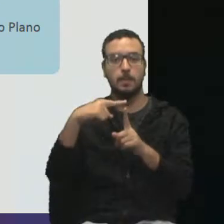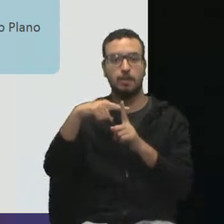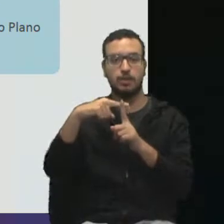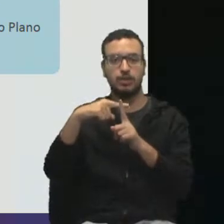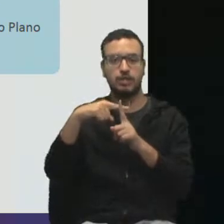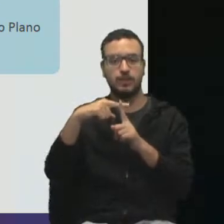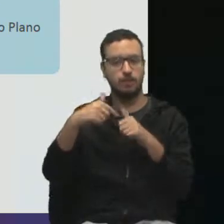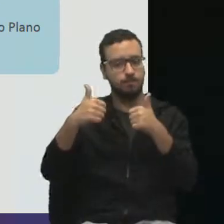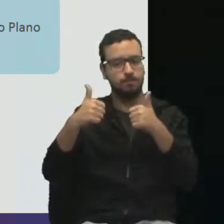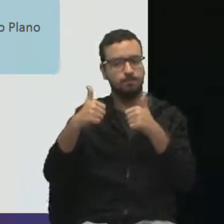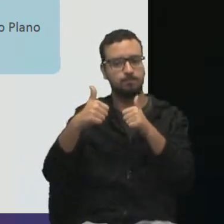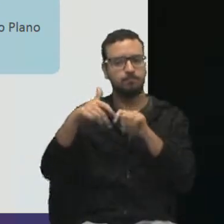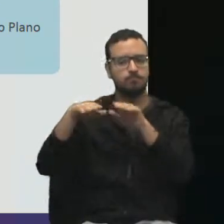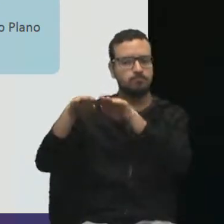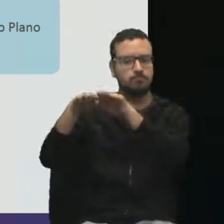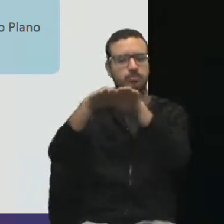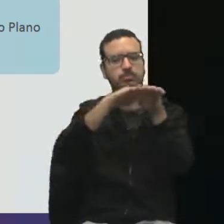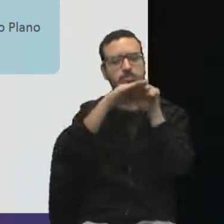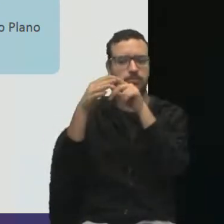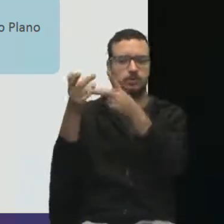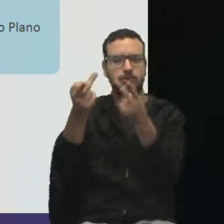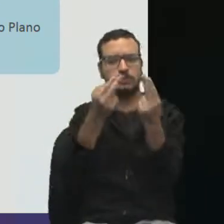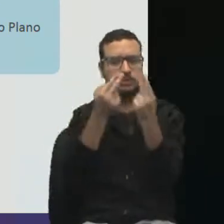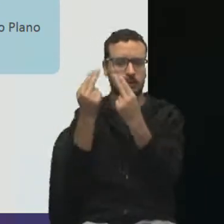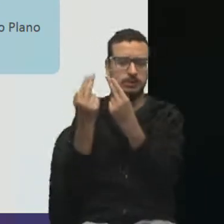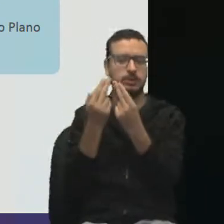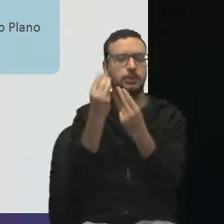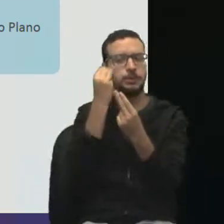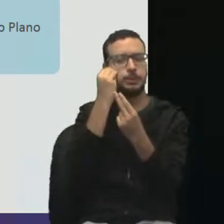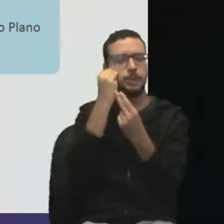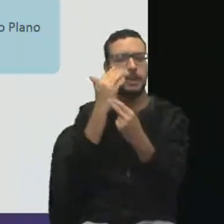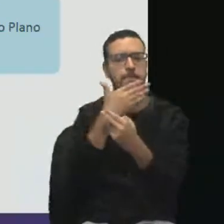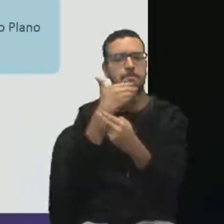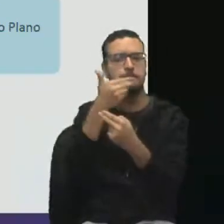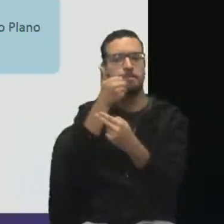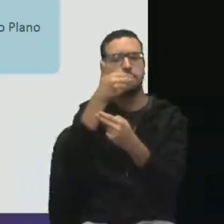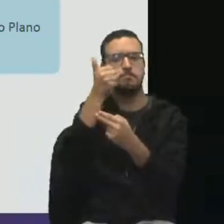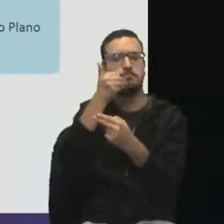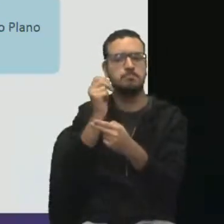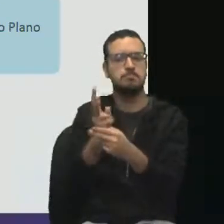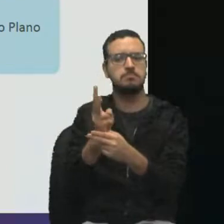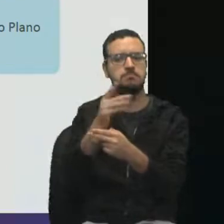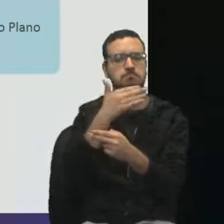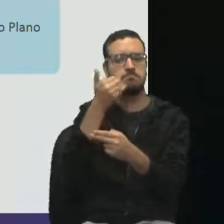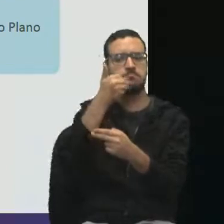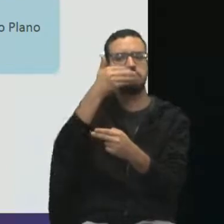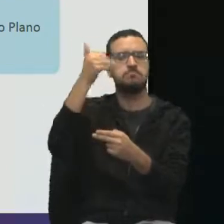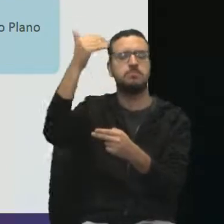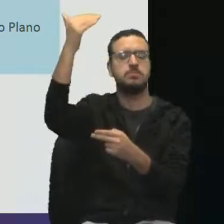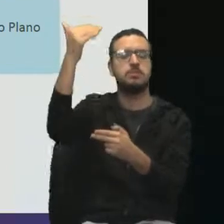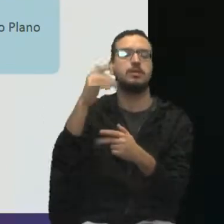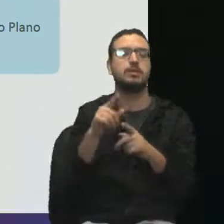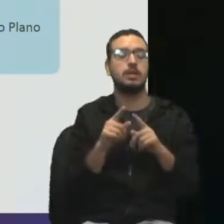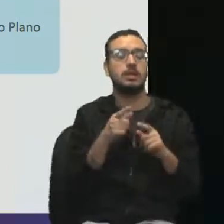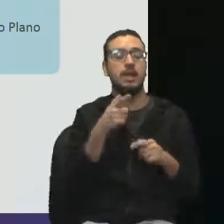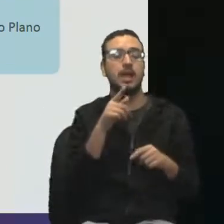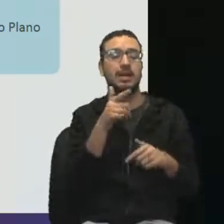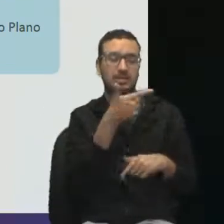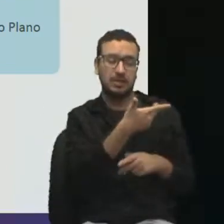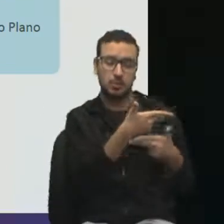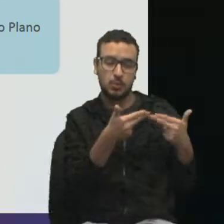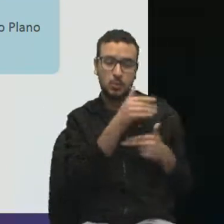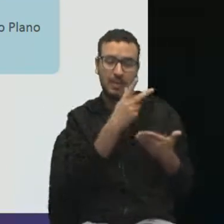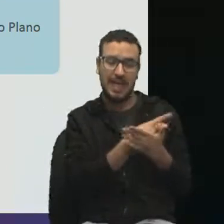esses resultados vão ser padronizados, e eu vou buscar melhoria contínua e vou determinar ações corretivas